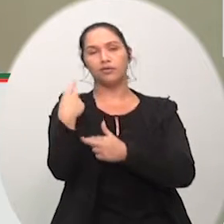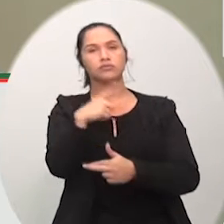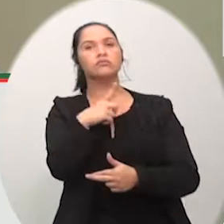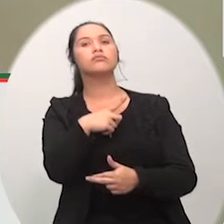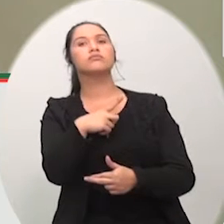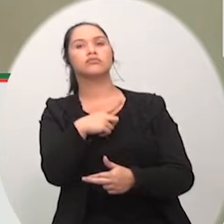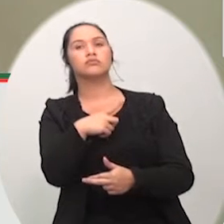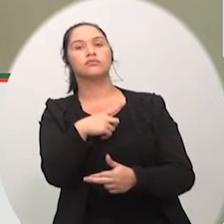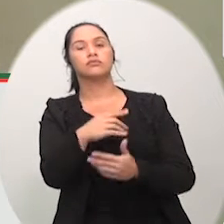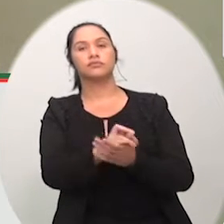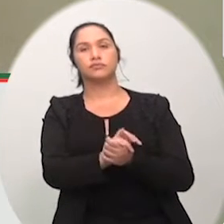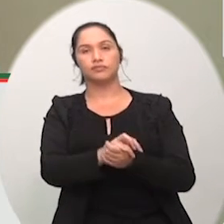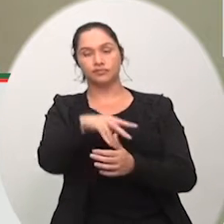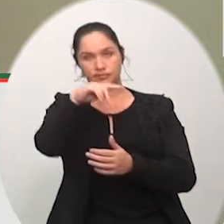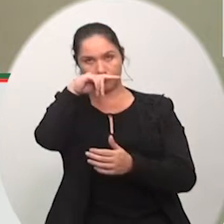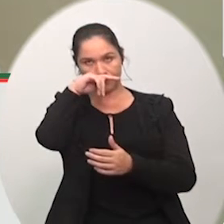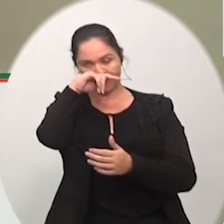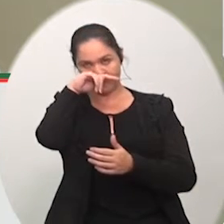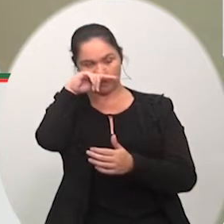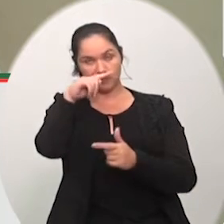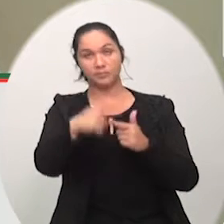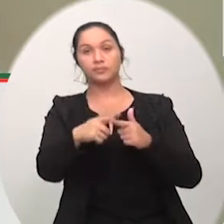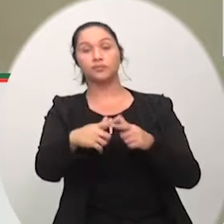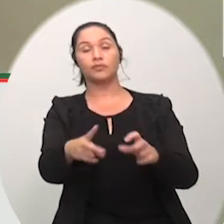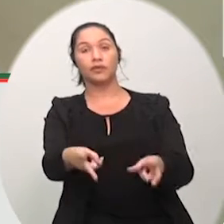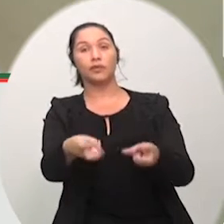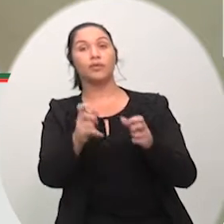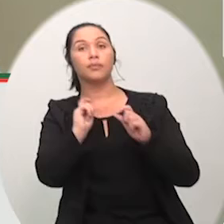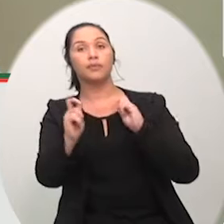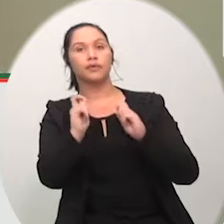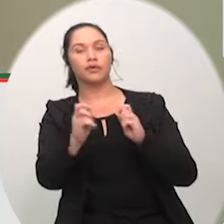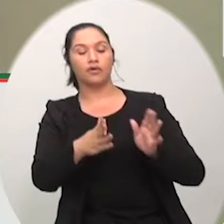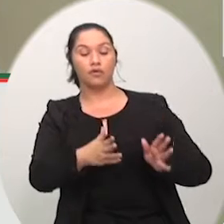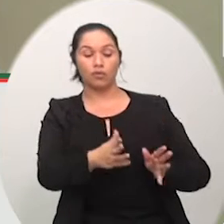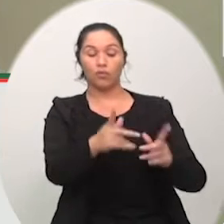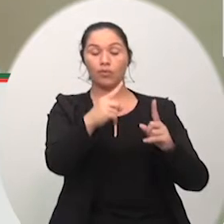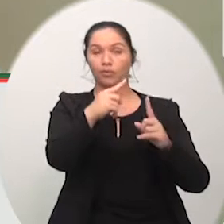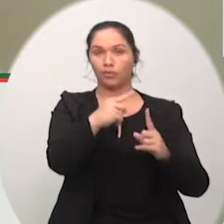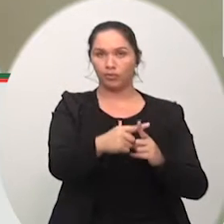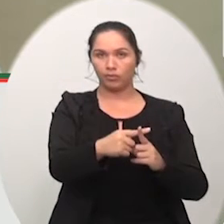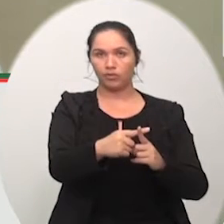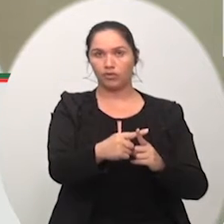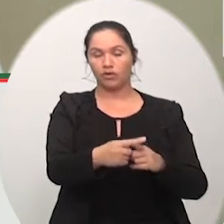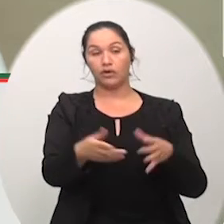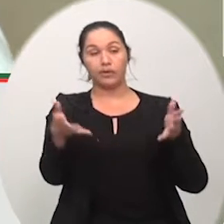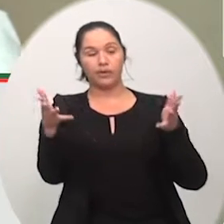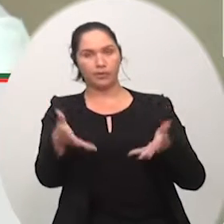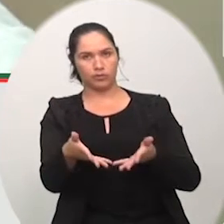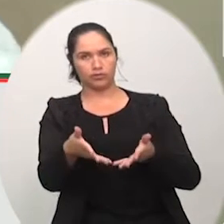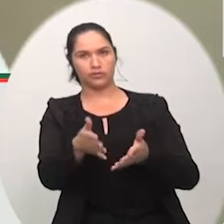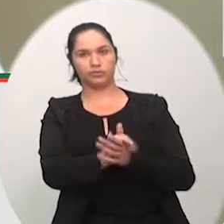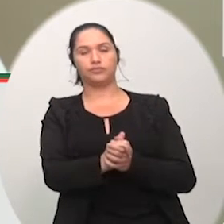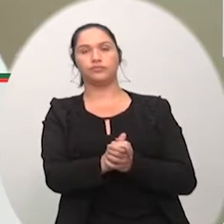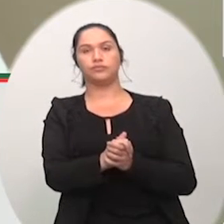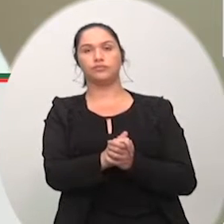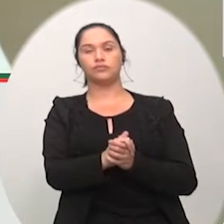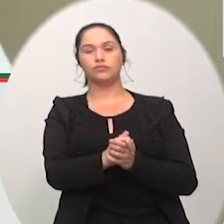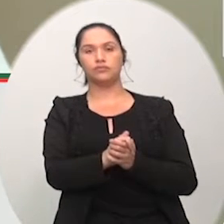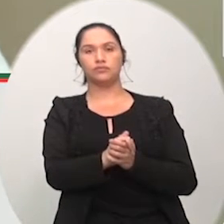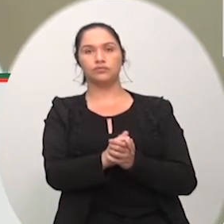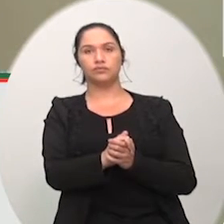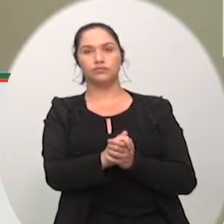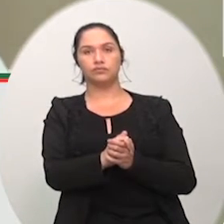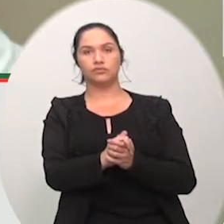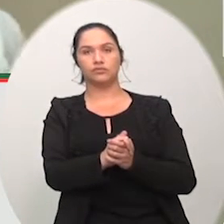assim, o cemitério, ele não está sendo administrado de uma forma que, ele não é tocado de uma forma que a pessoa simplesmente